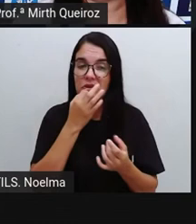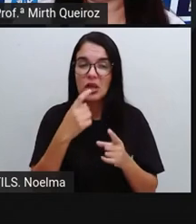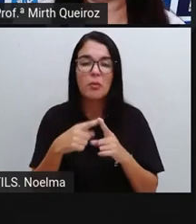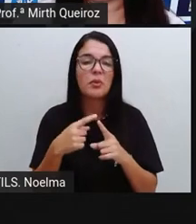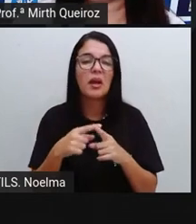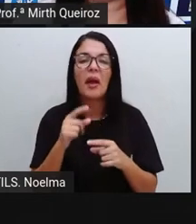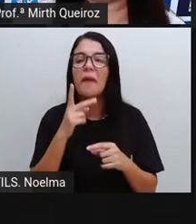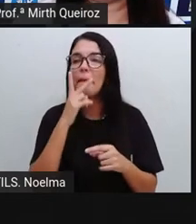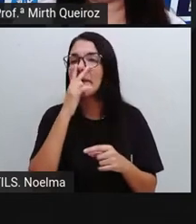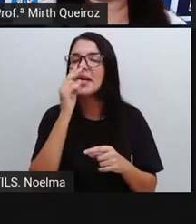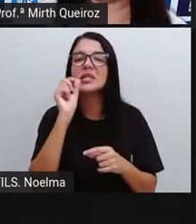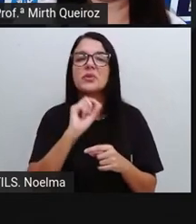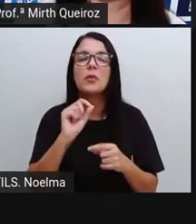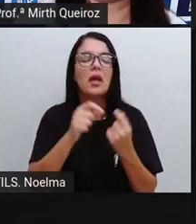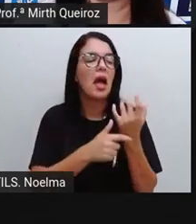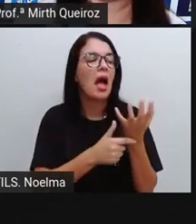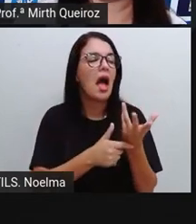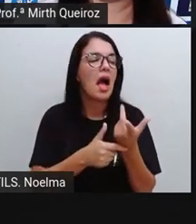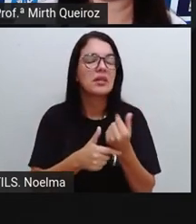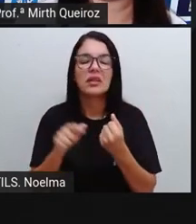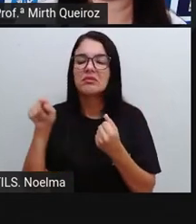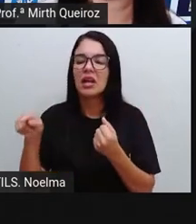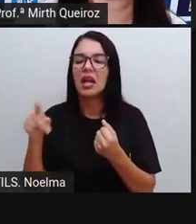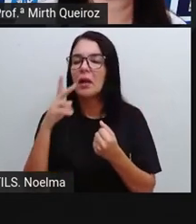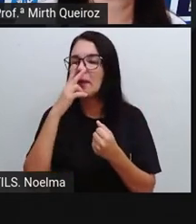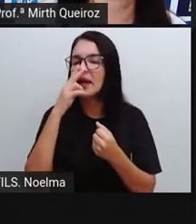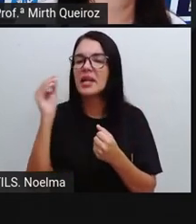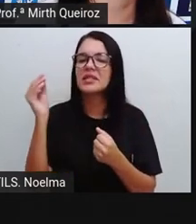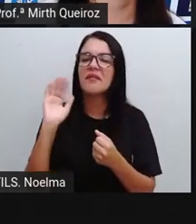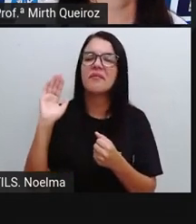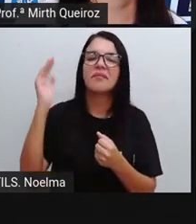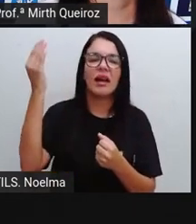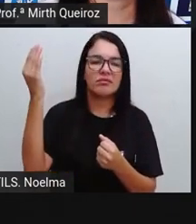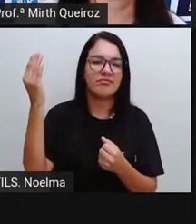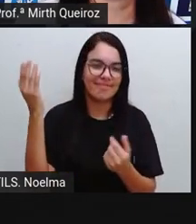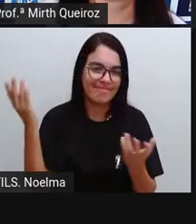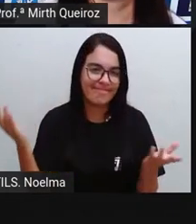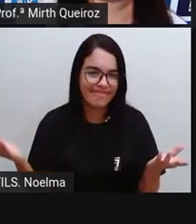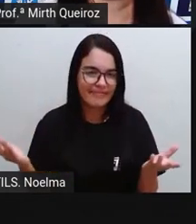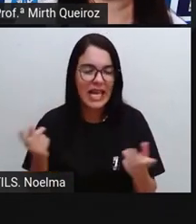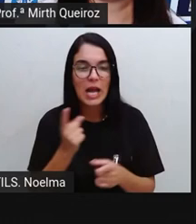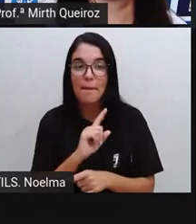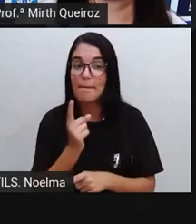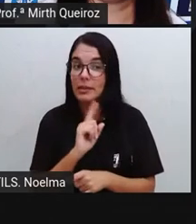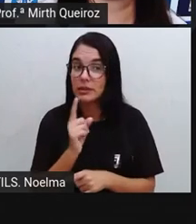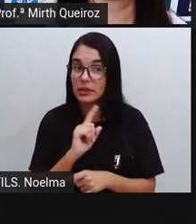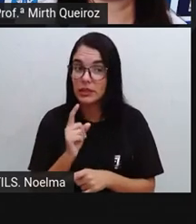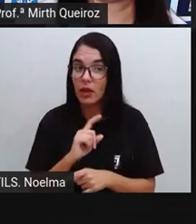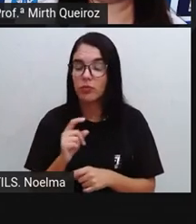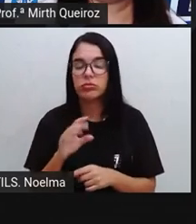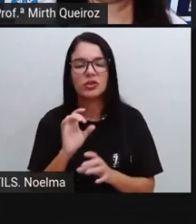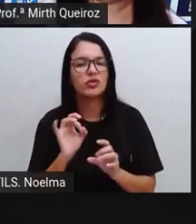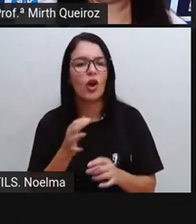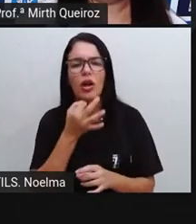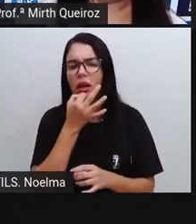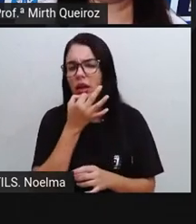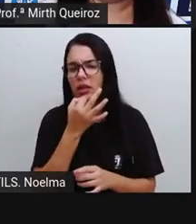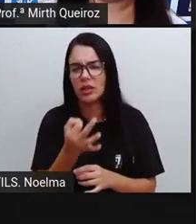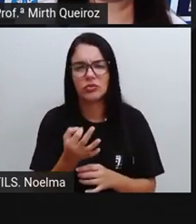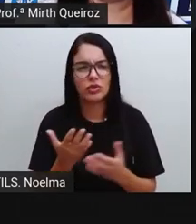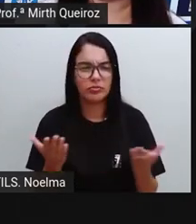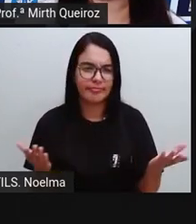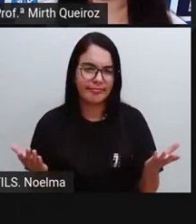os outros artistas, né? Que fizeram esse tipo de crítica, disseram que as obras de arte dele não